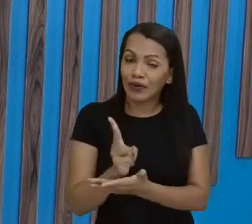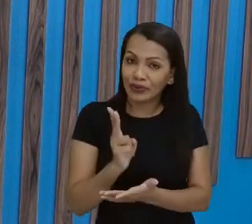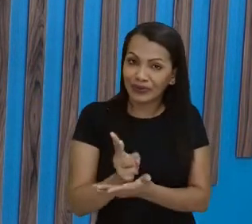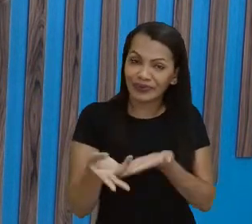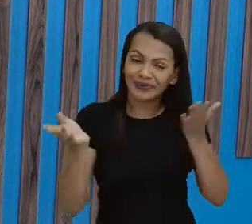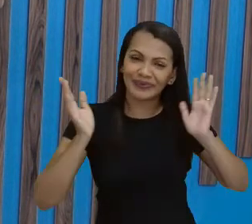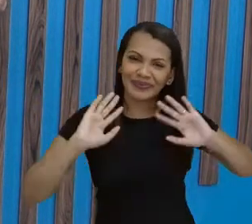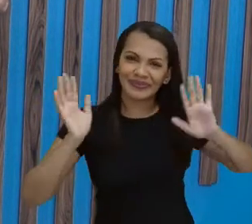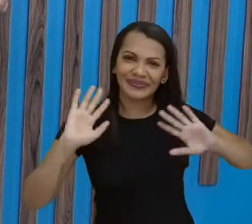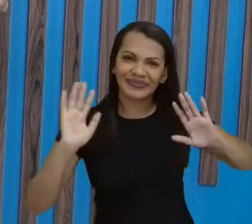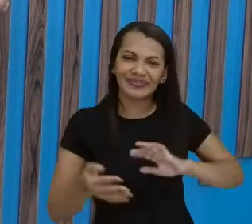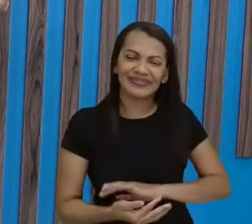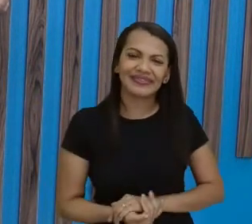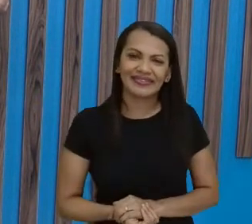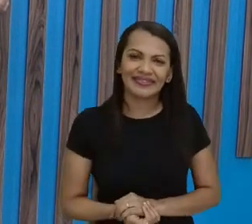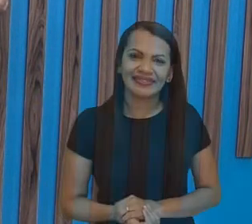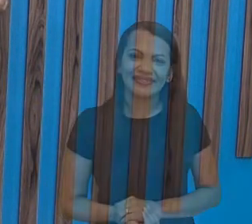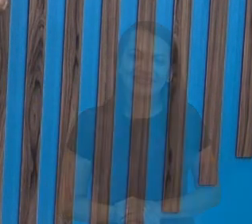Tchau, tchau, pessoal!